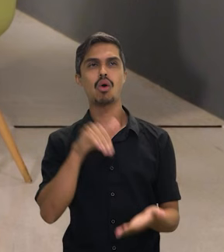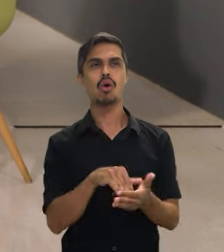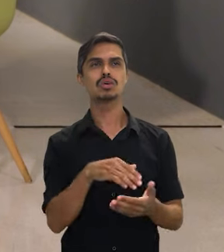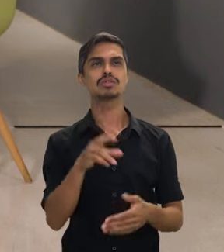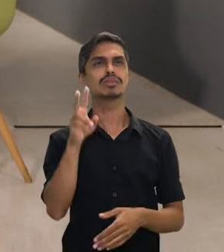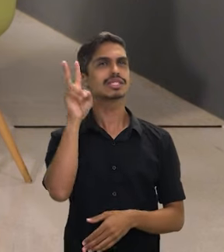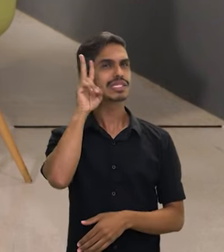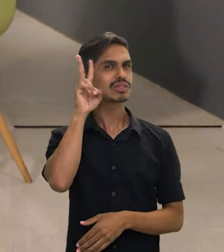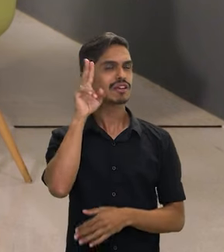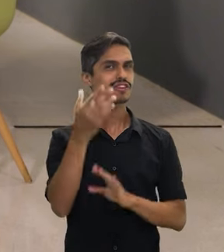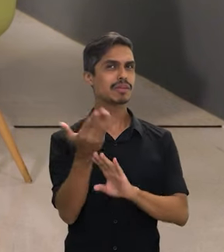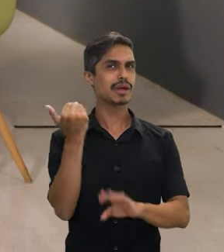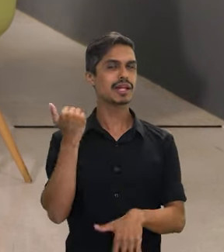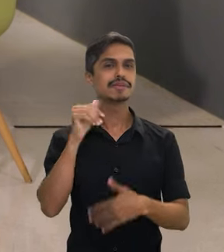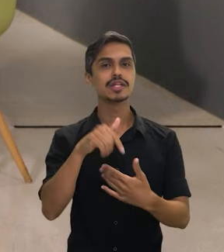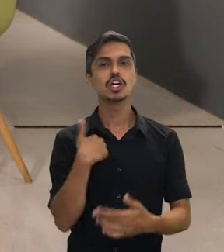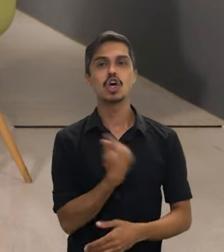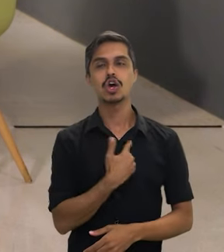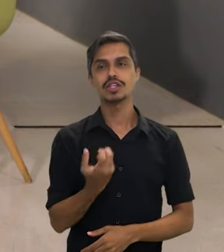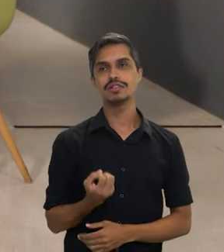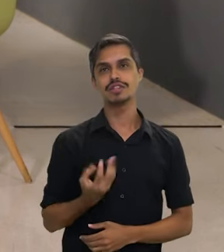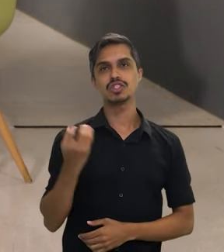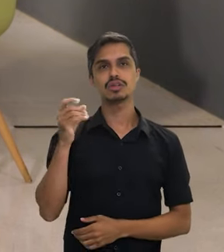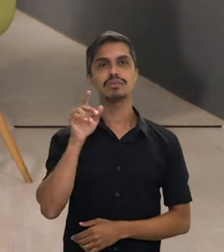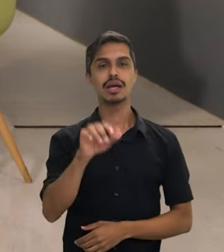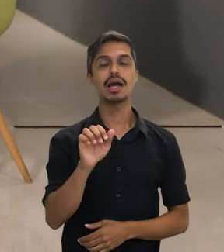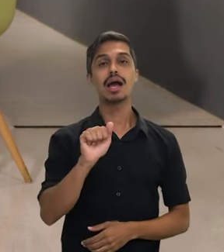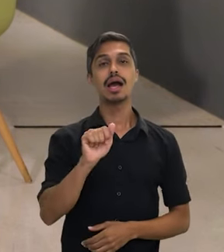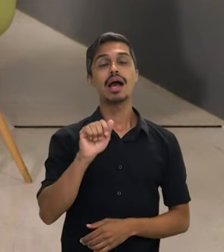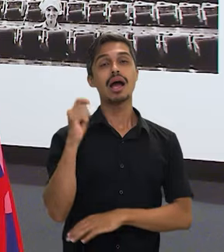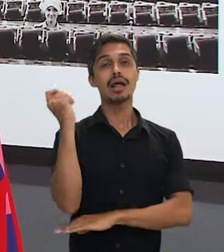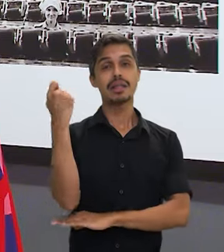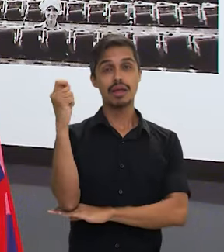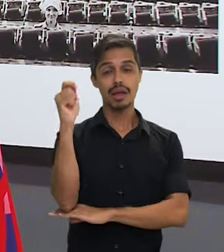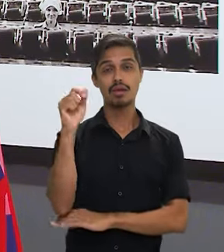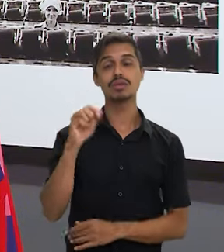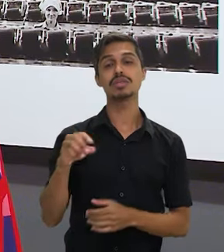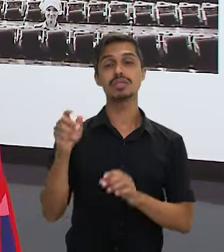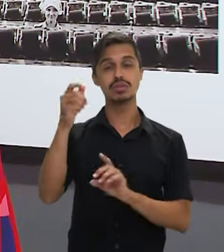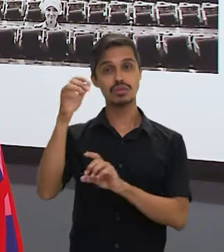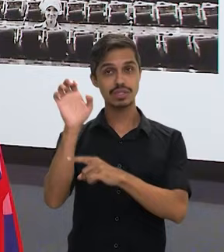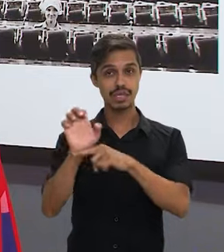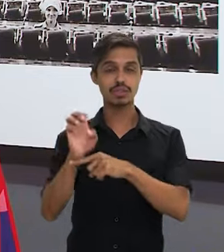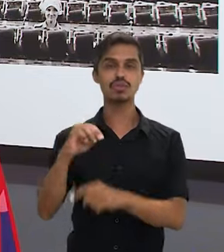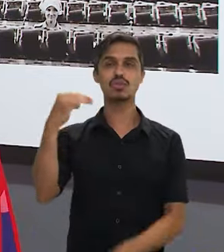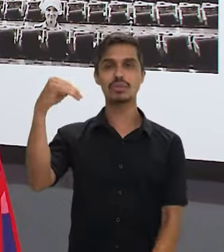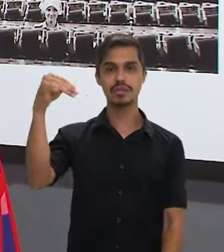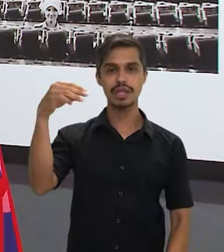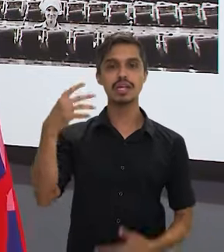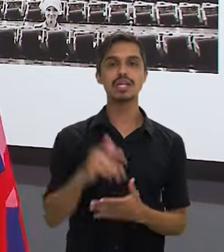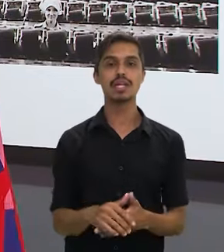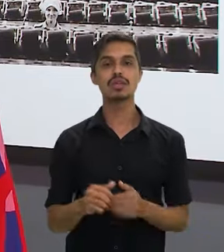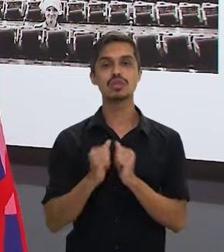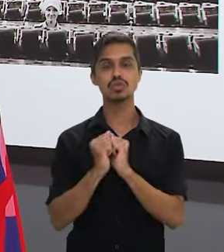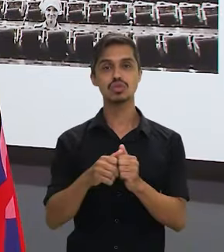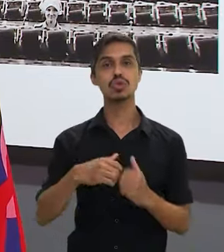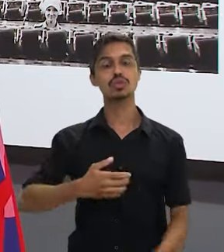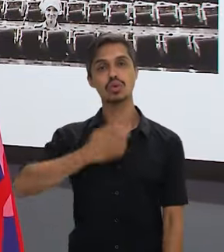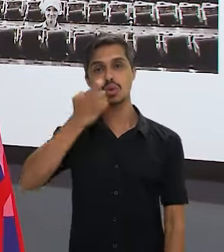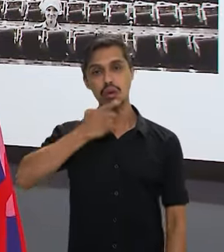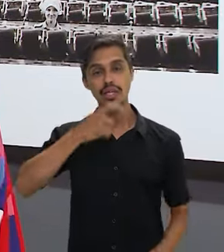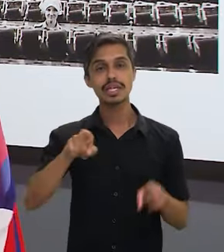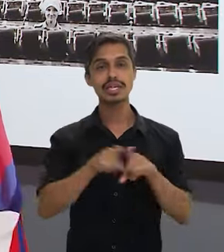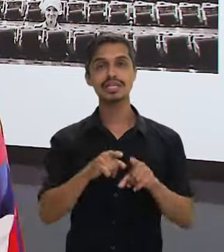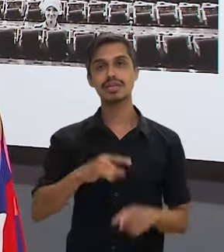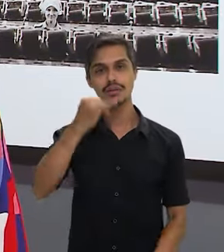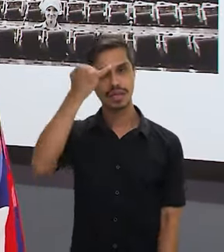na última segunda-feira, nós viajamos para Alcântara, no Maranhão, com o ministro Paulo Teixeira, do MDA, e também o ministro